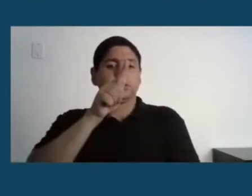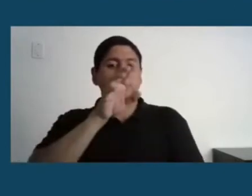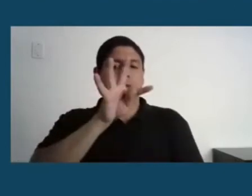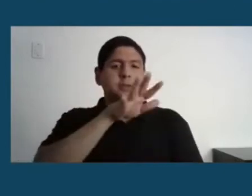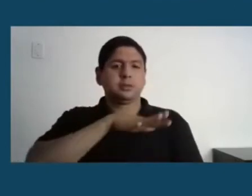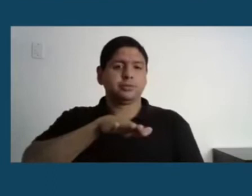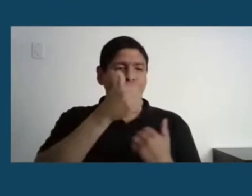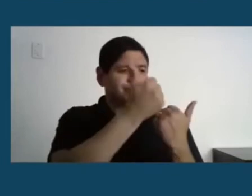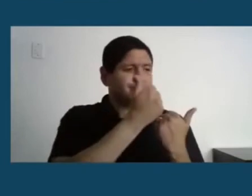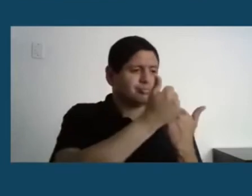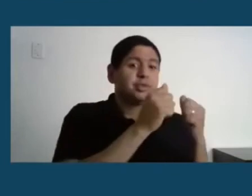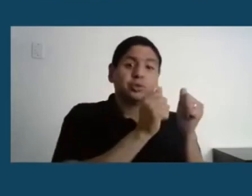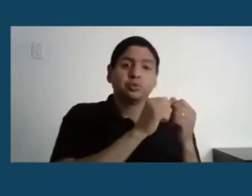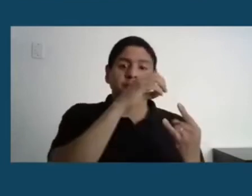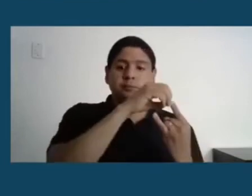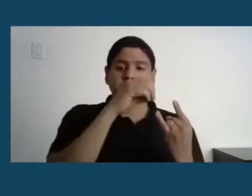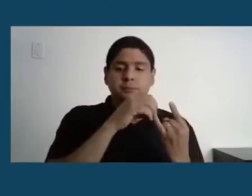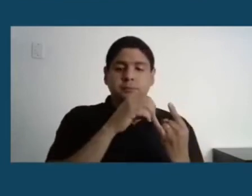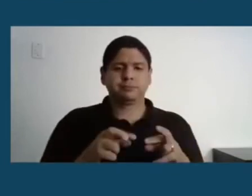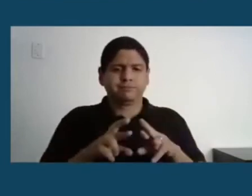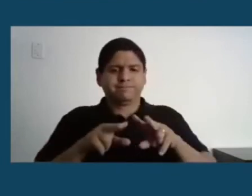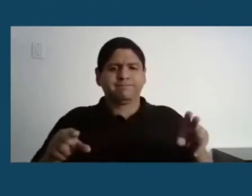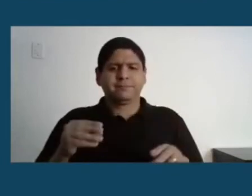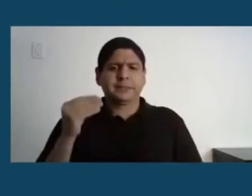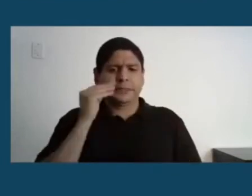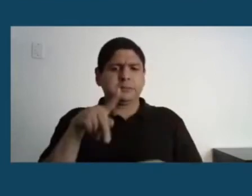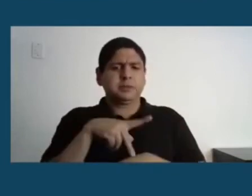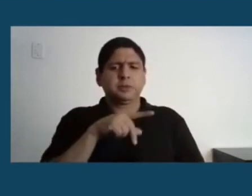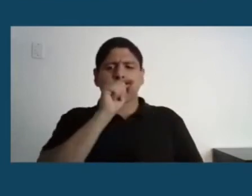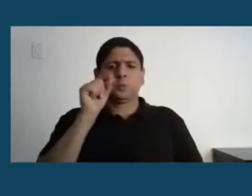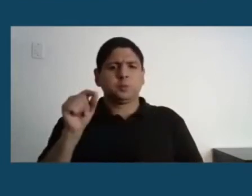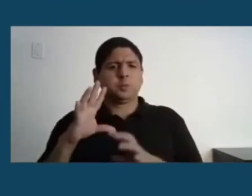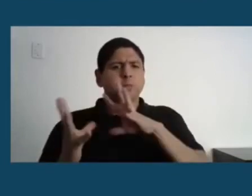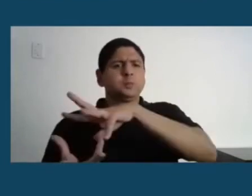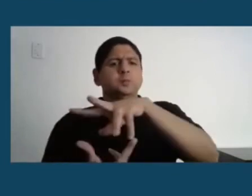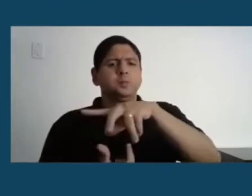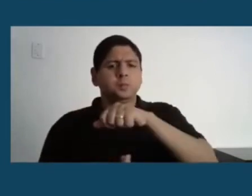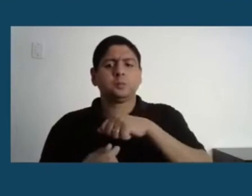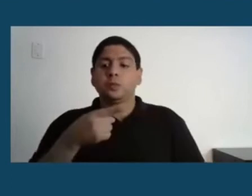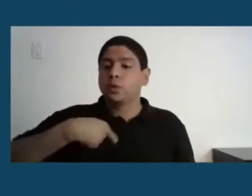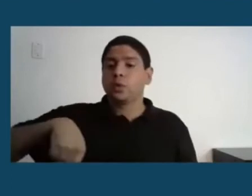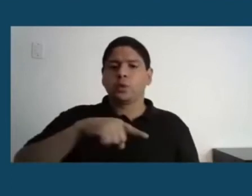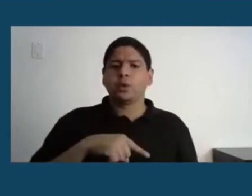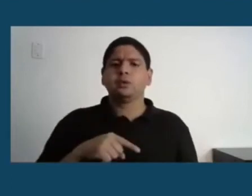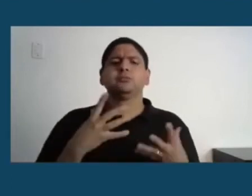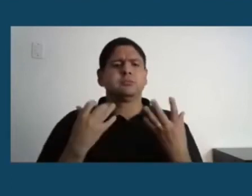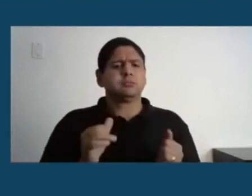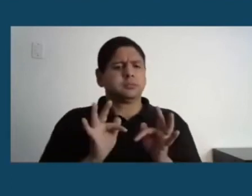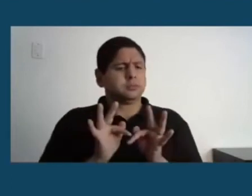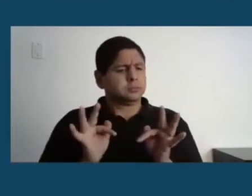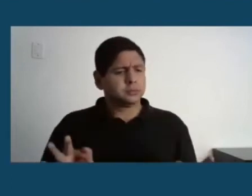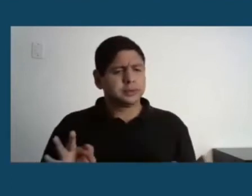diferentes estados e diferentes países do mundo, mas nós, humildemente, em